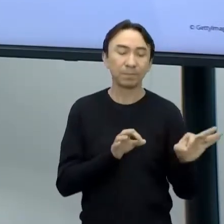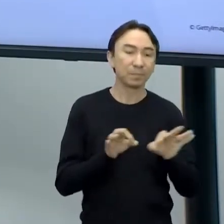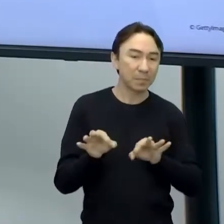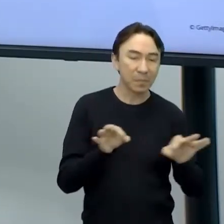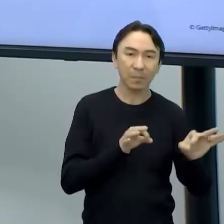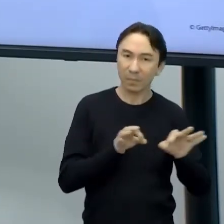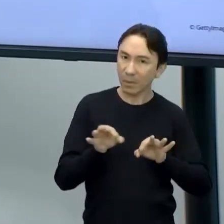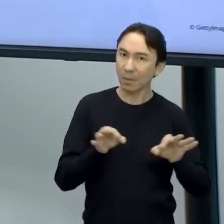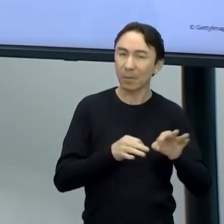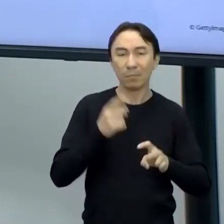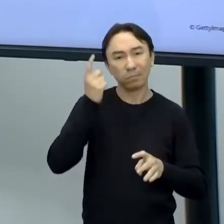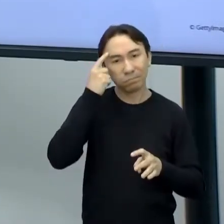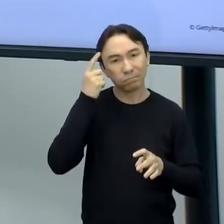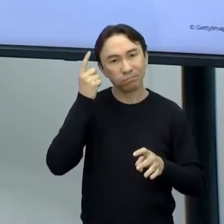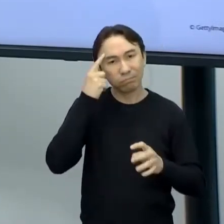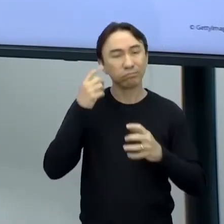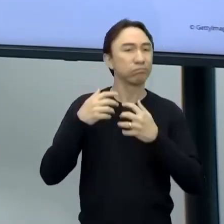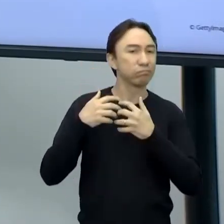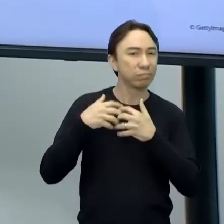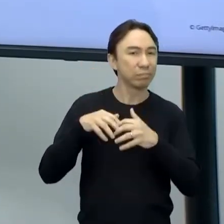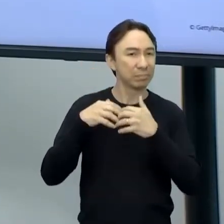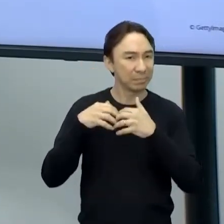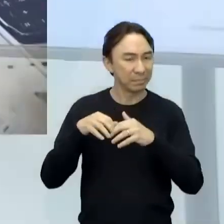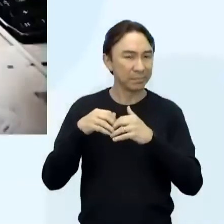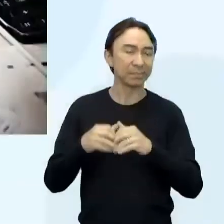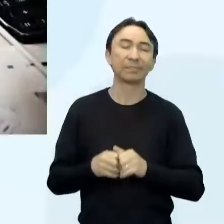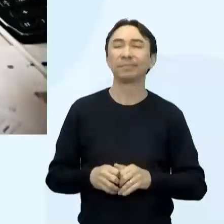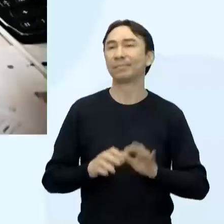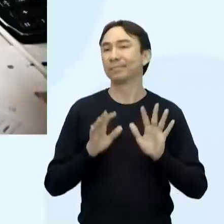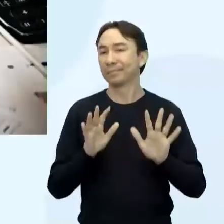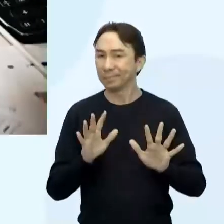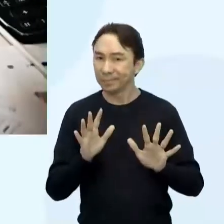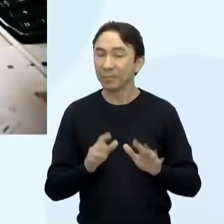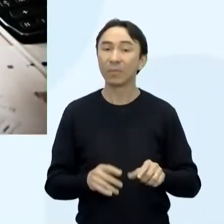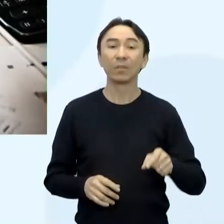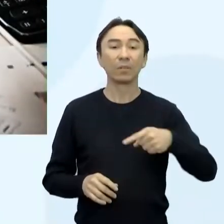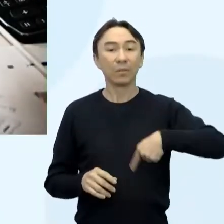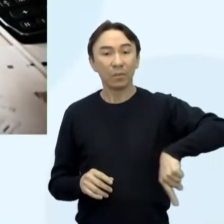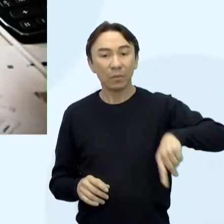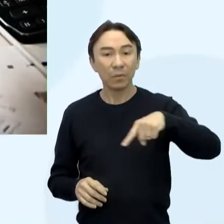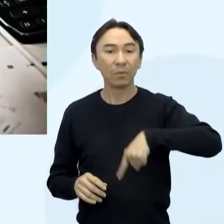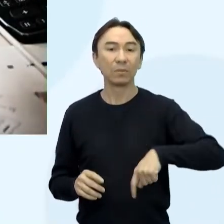pensamentos. De que maneira a gente pode...